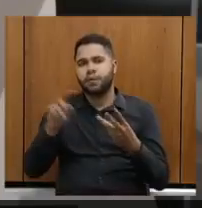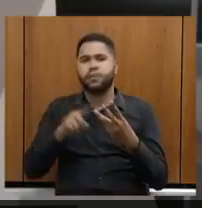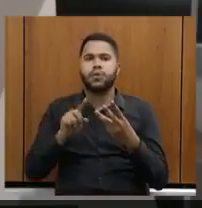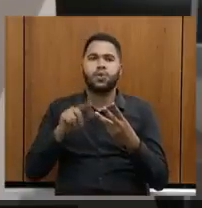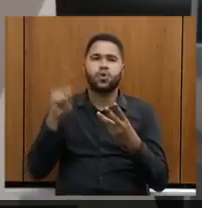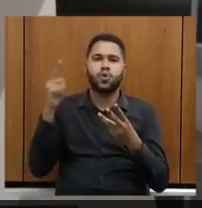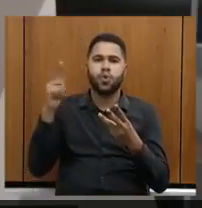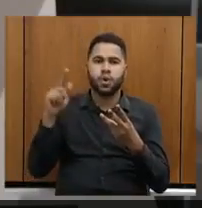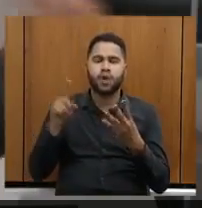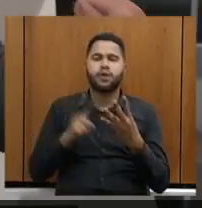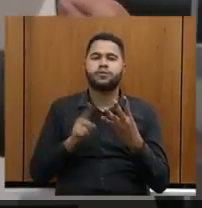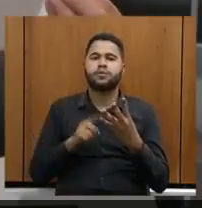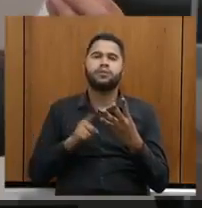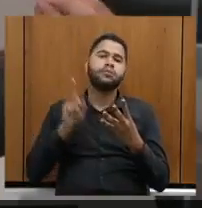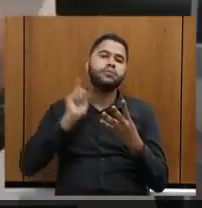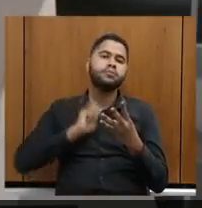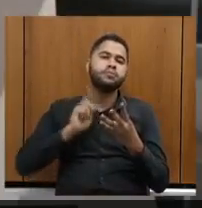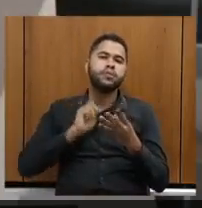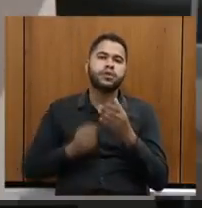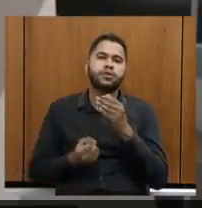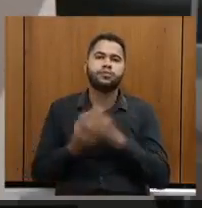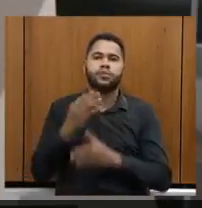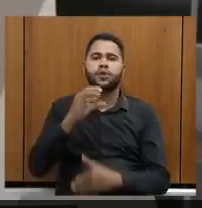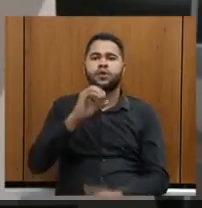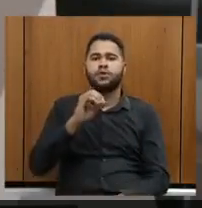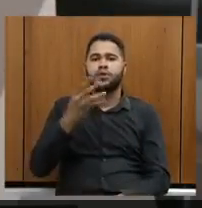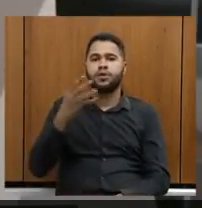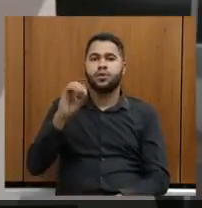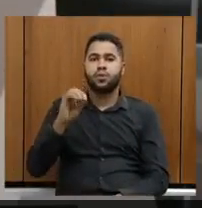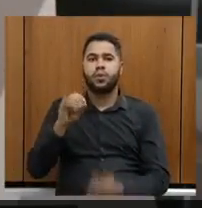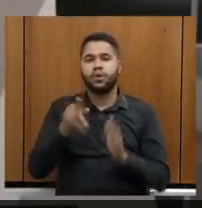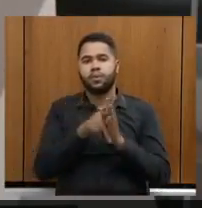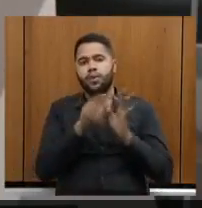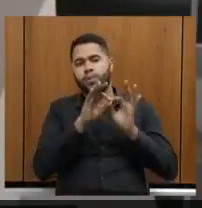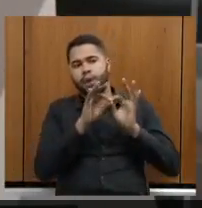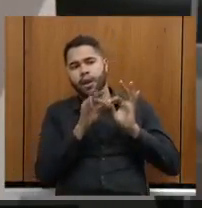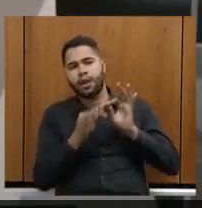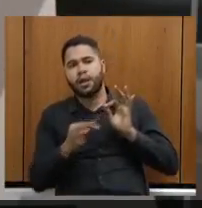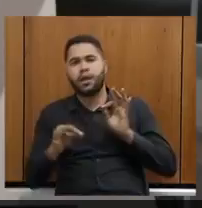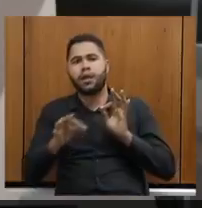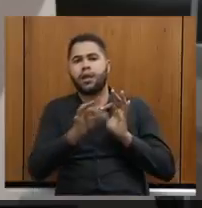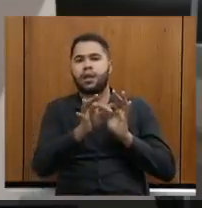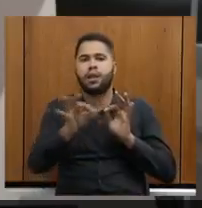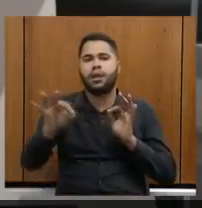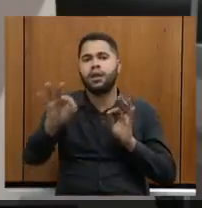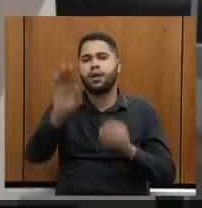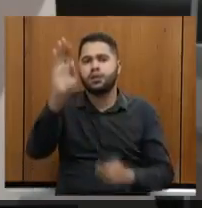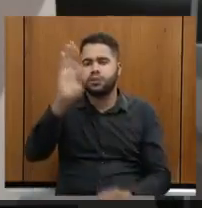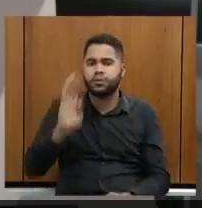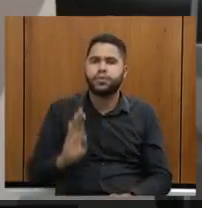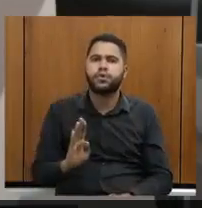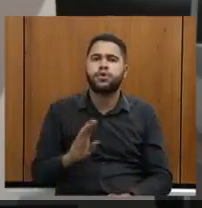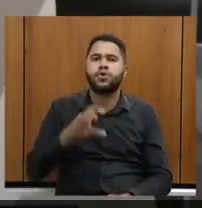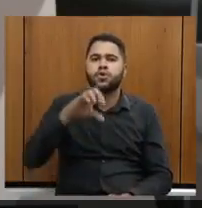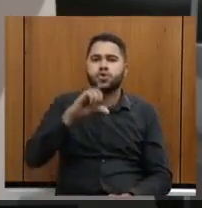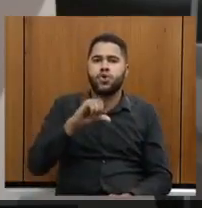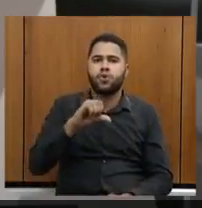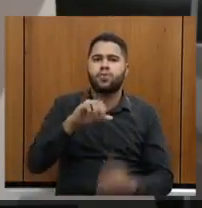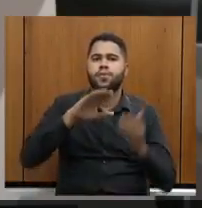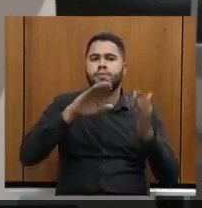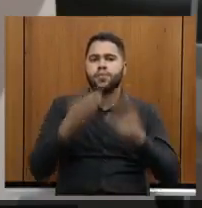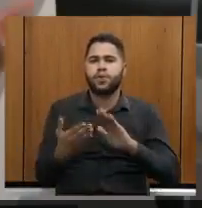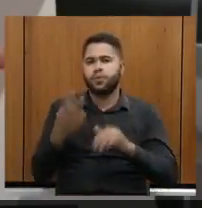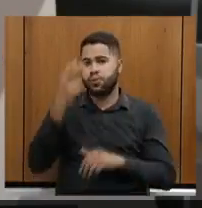Goiás e Minas Gerais, para criar, na 040, o maior eixo turístico do Brasil, com nove patrimônios culturais da